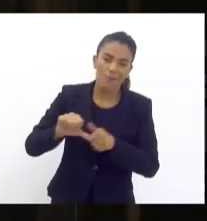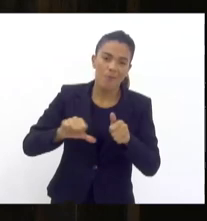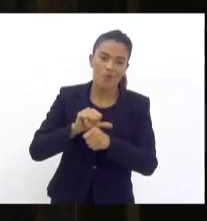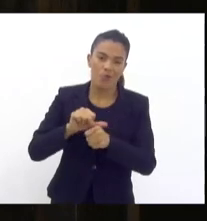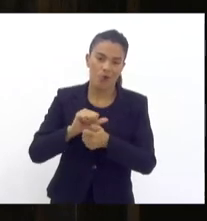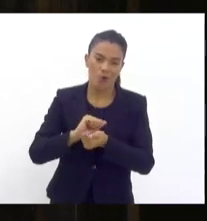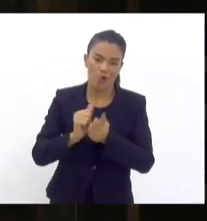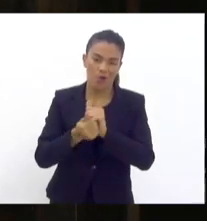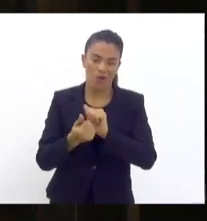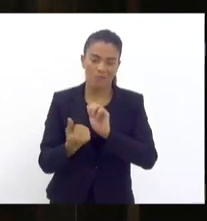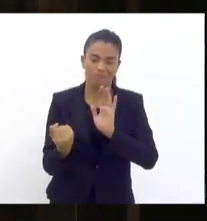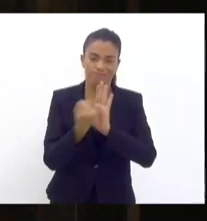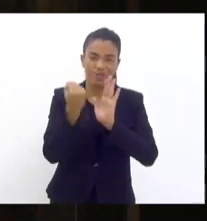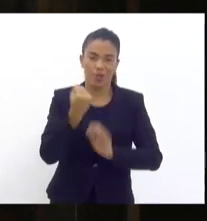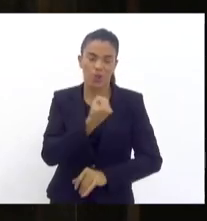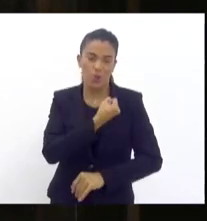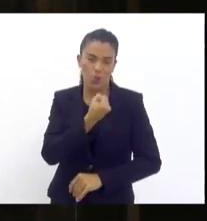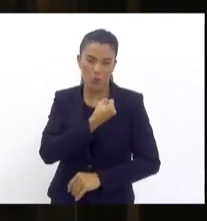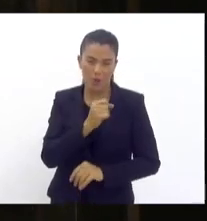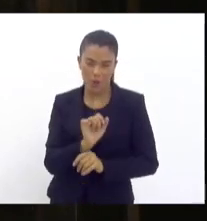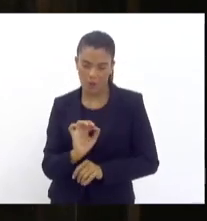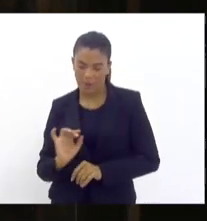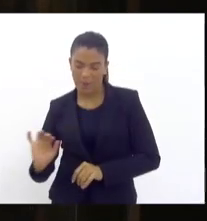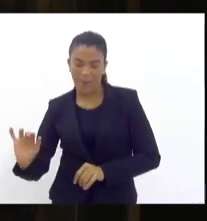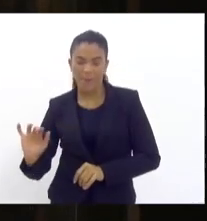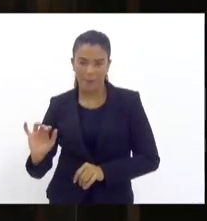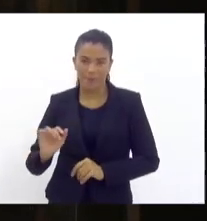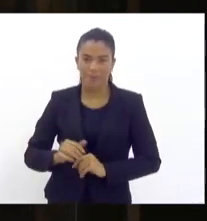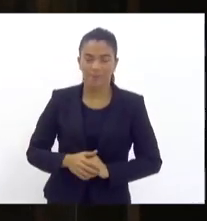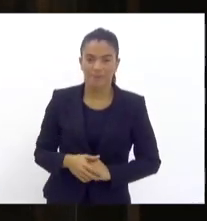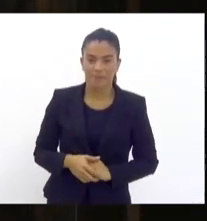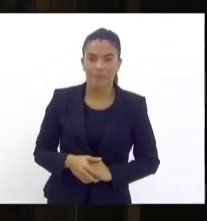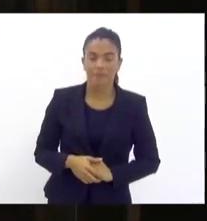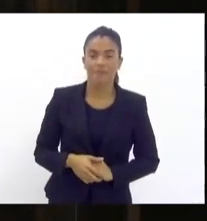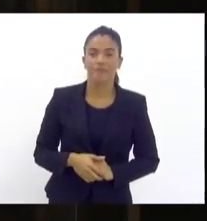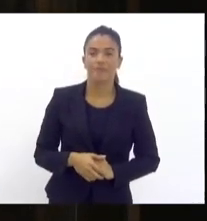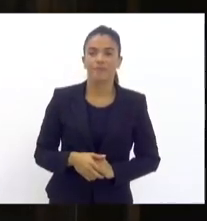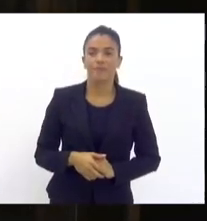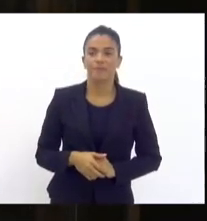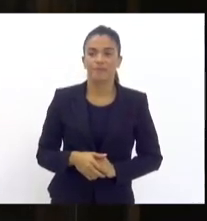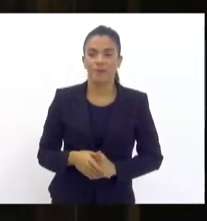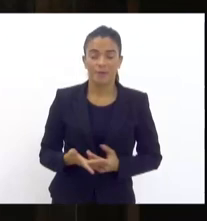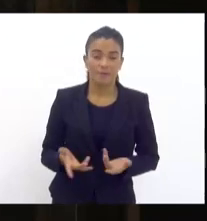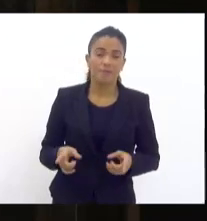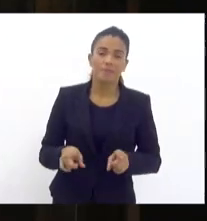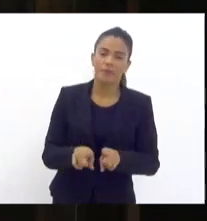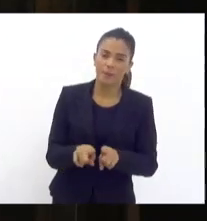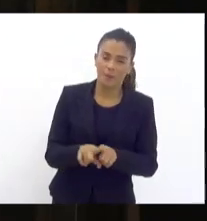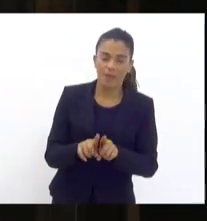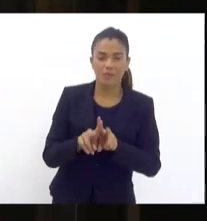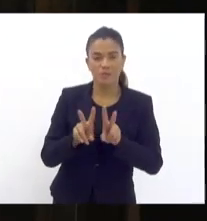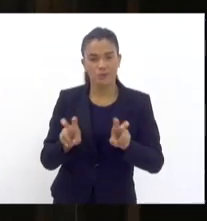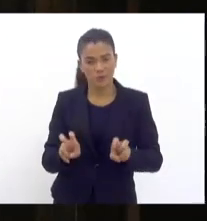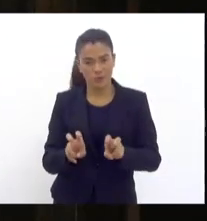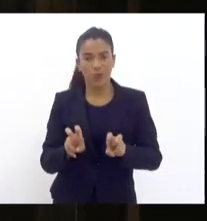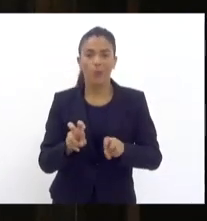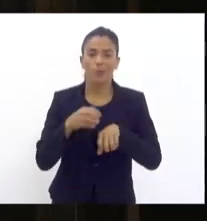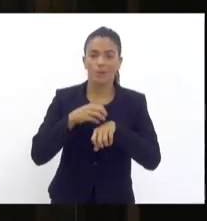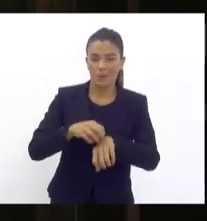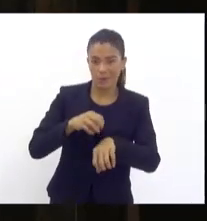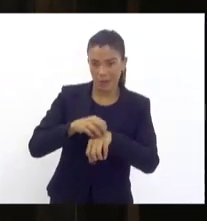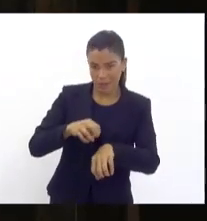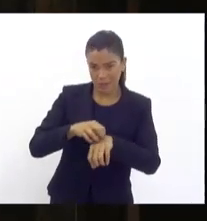vasta opção de lucro para as organizações criminosas. Também em relação ao transporte alternativo,